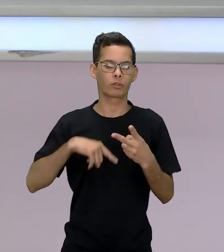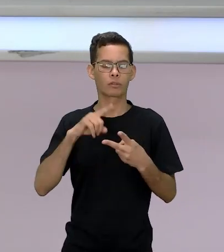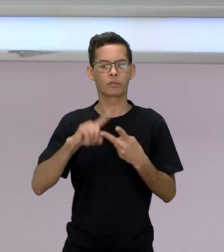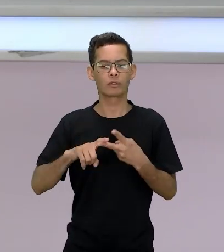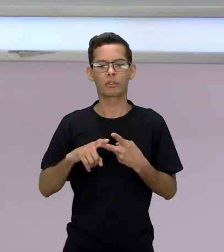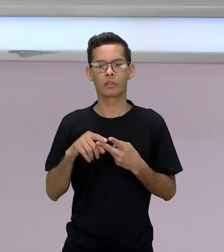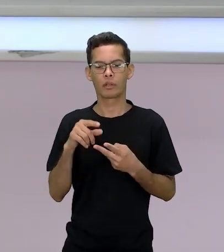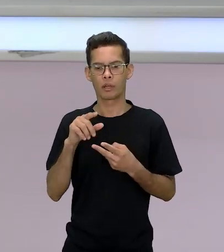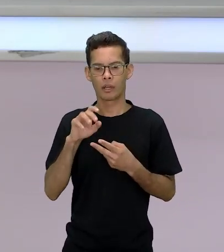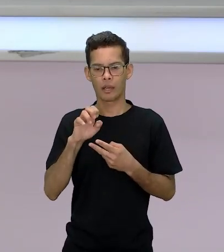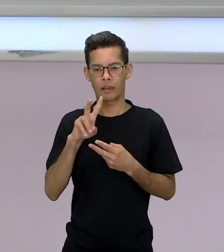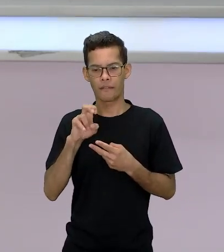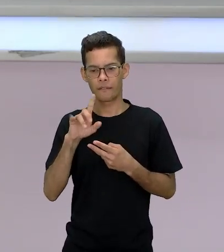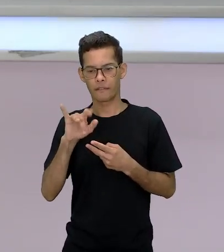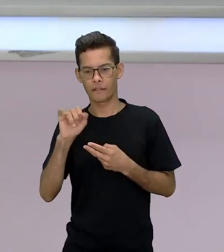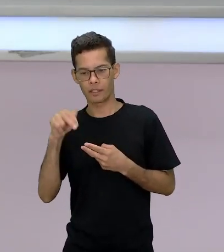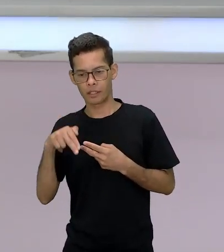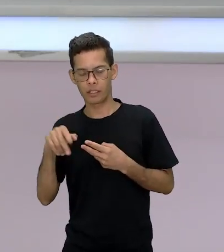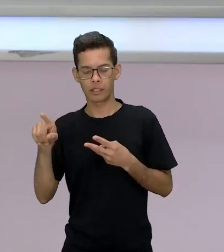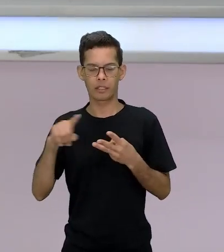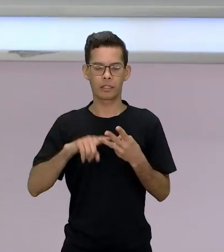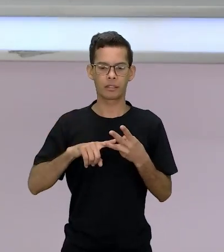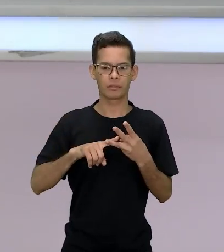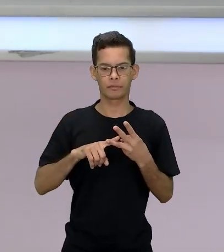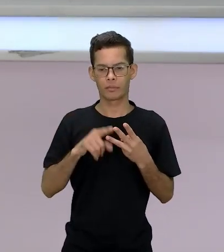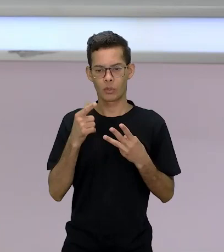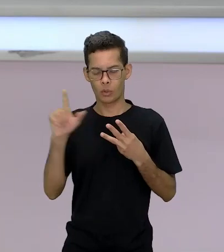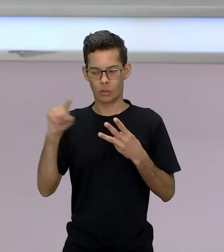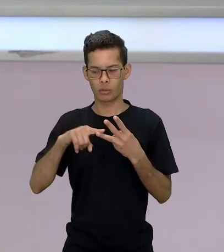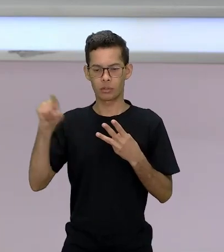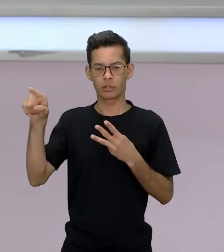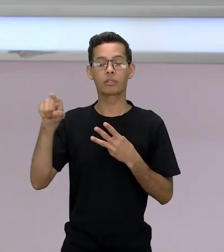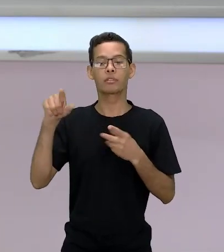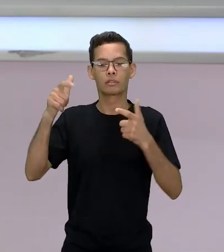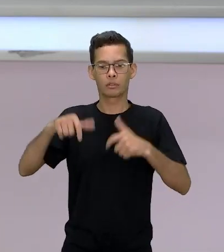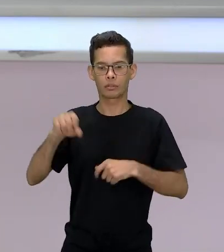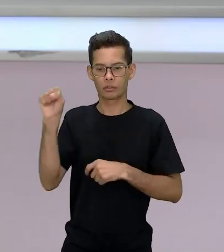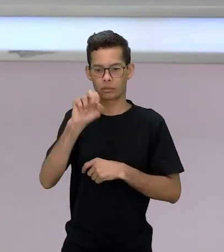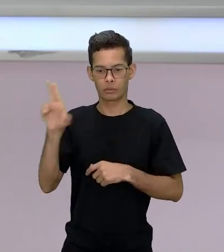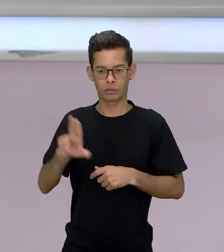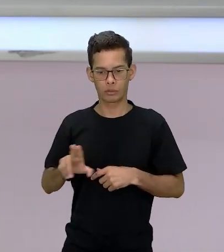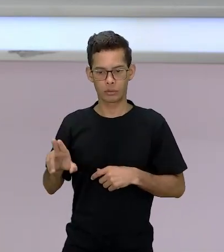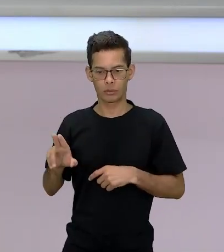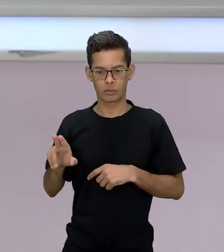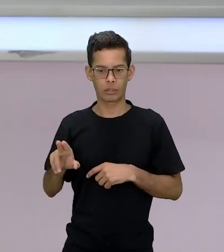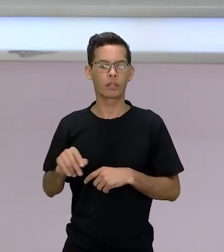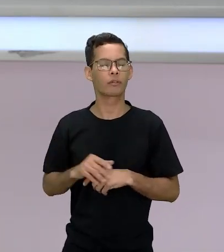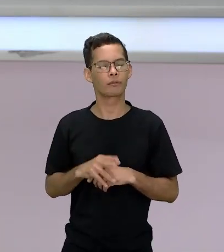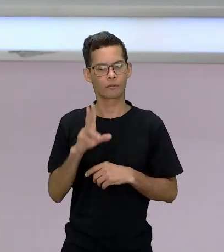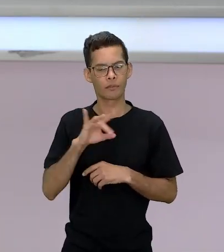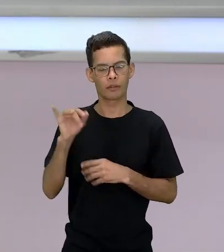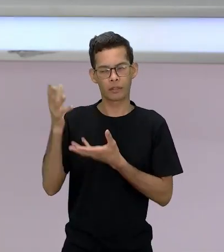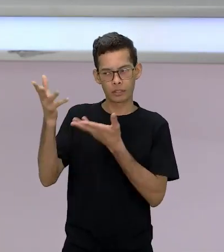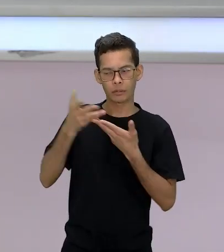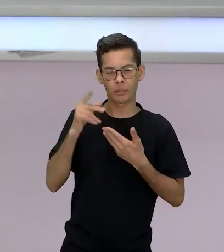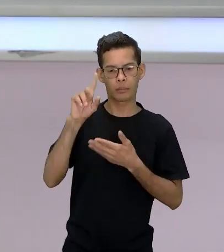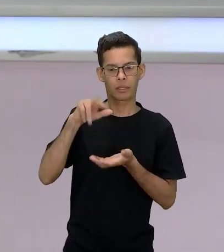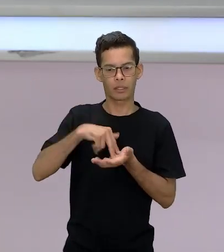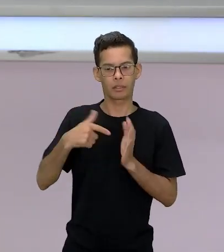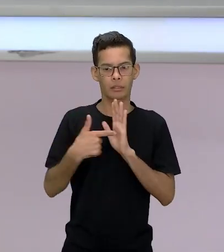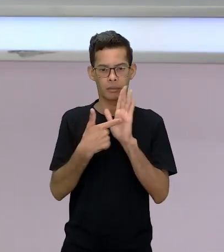e a Fabiana, da DE de Suzano, que daqui a pouquinho a gente chama e elas se apresentam para vocês.